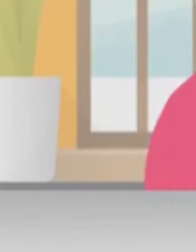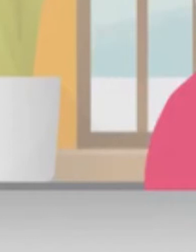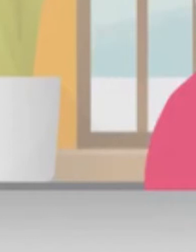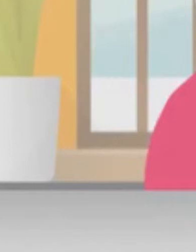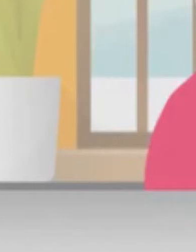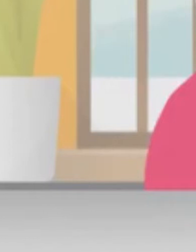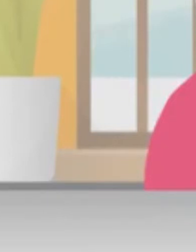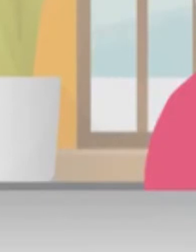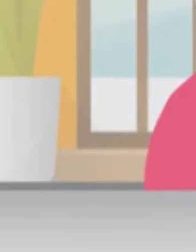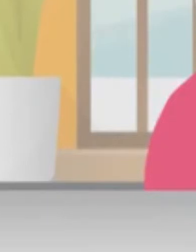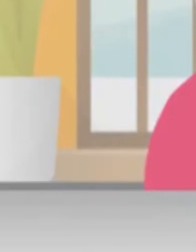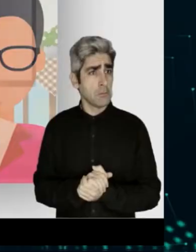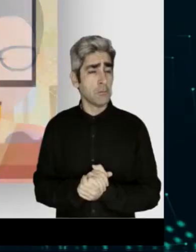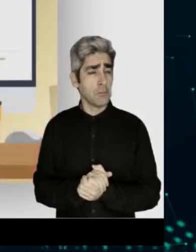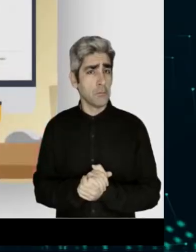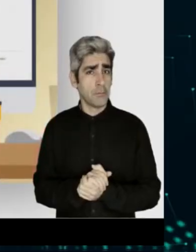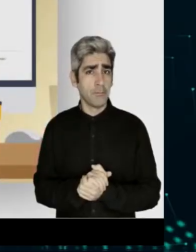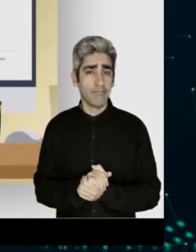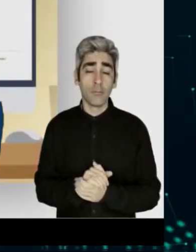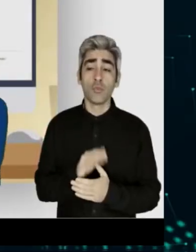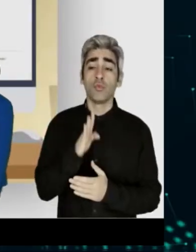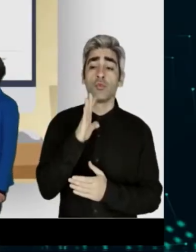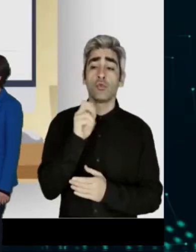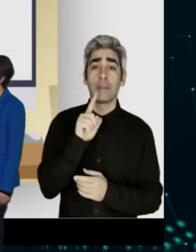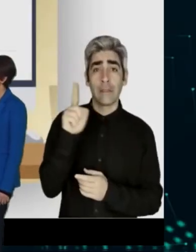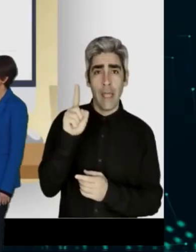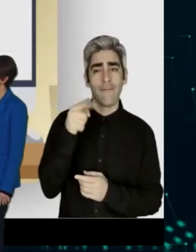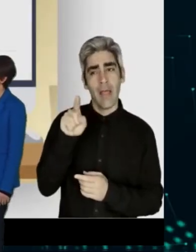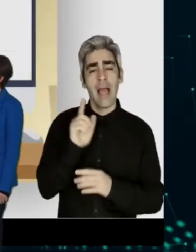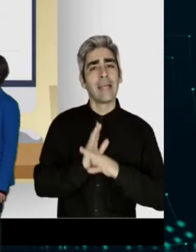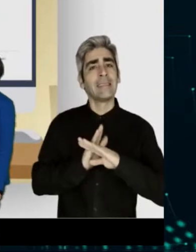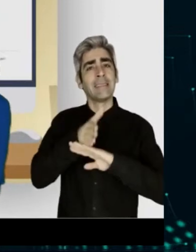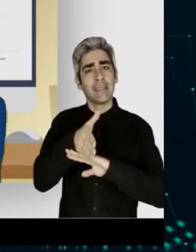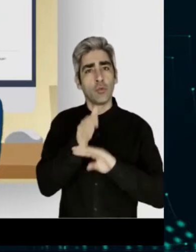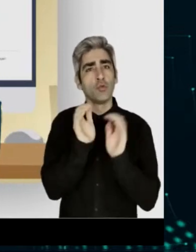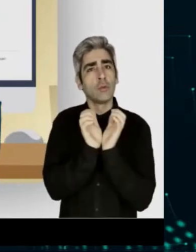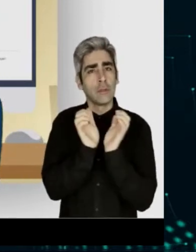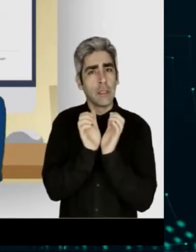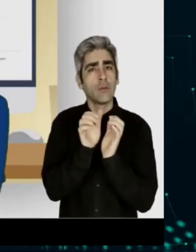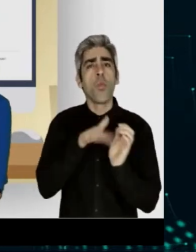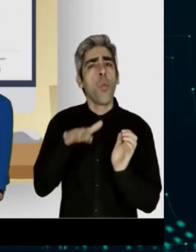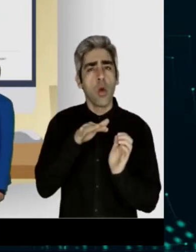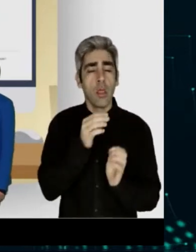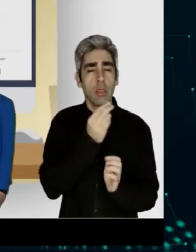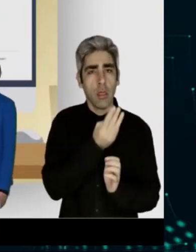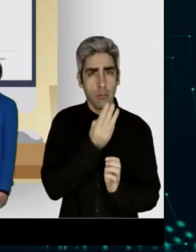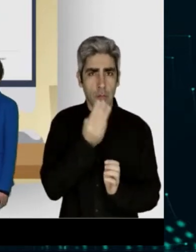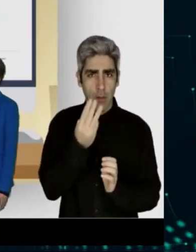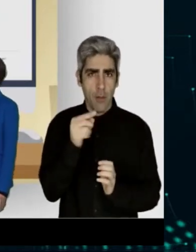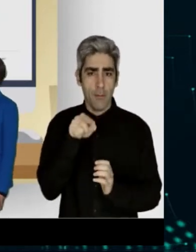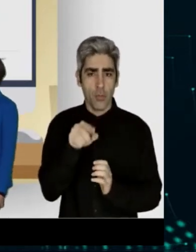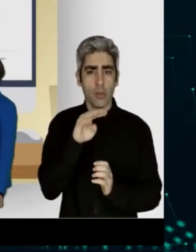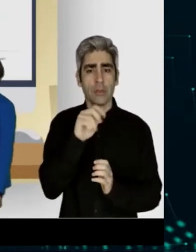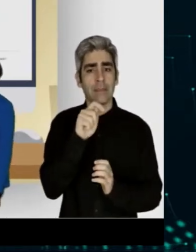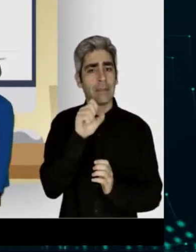para integrar com a plataforma da segurança social direta, mais conhecida dos cidadãos, e beneficiar de